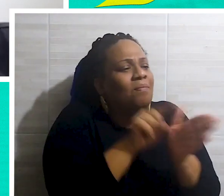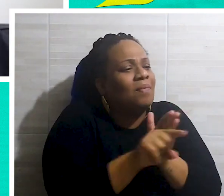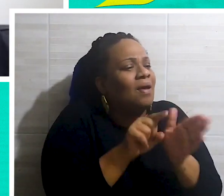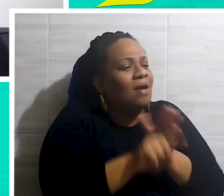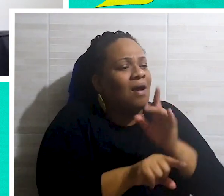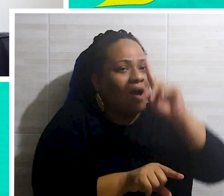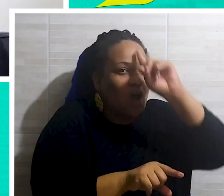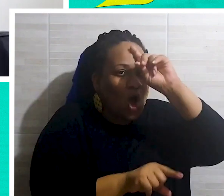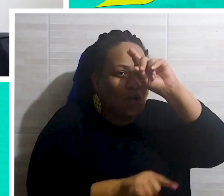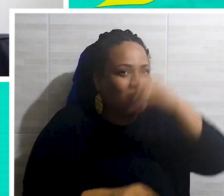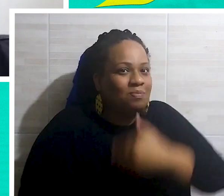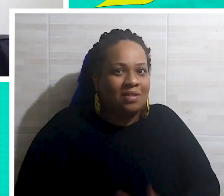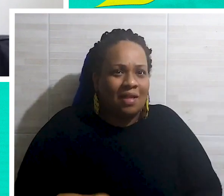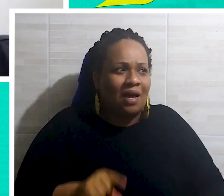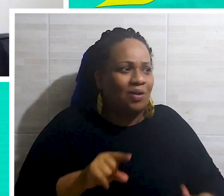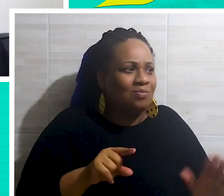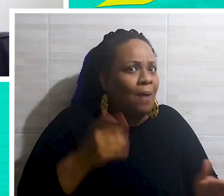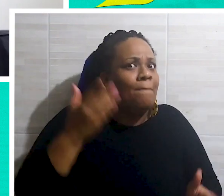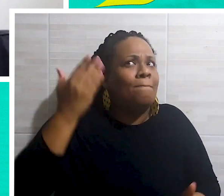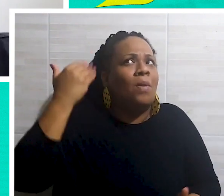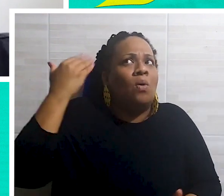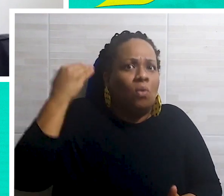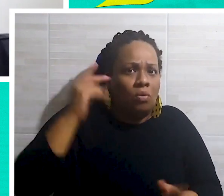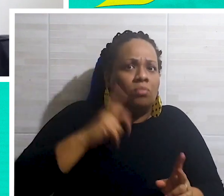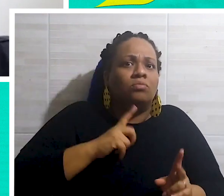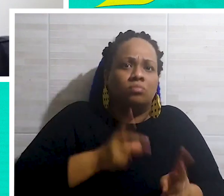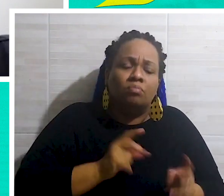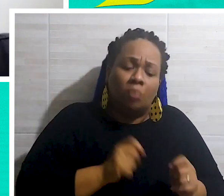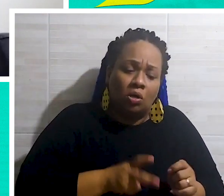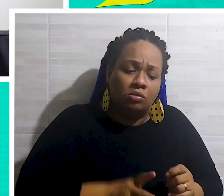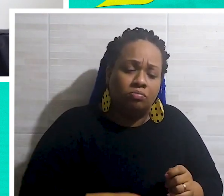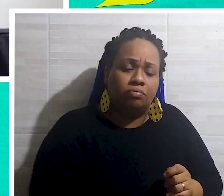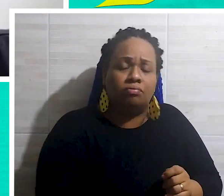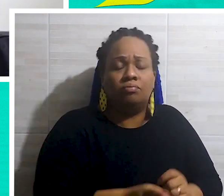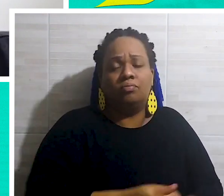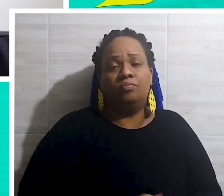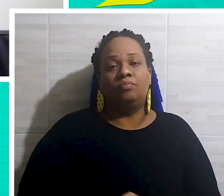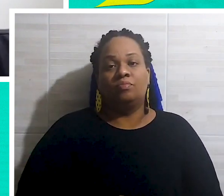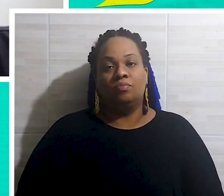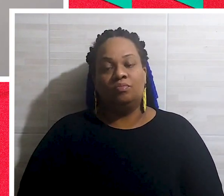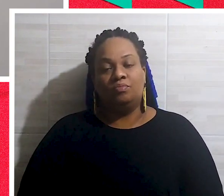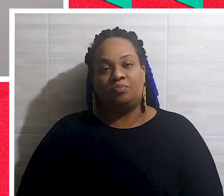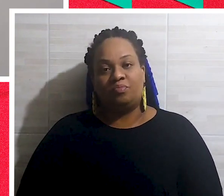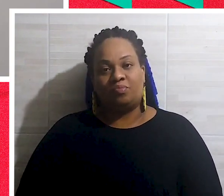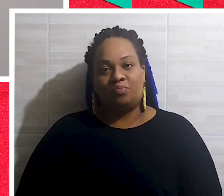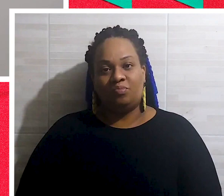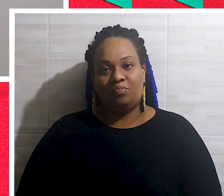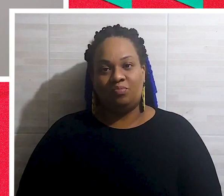uma triagem na rede pública é algo que já existe há muito tempo, né? A gente pode perpetuar a ideia.